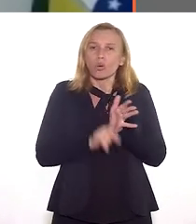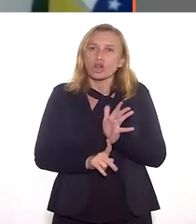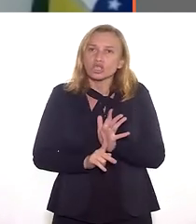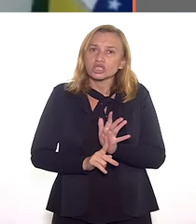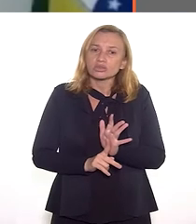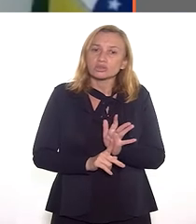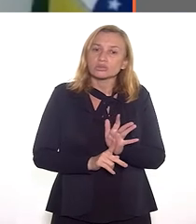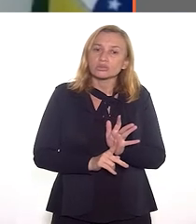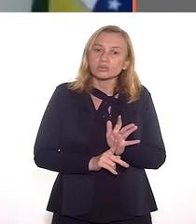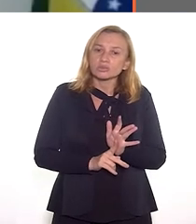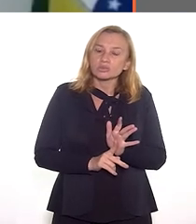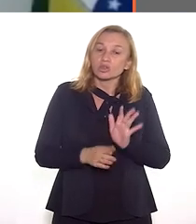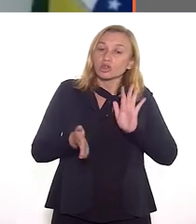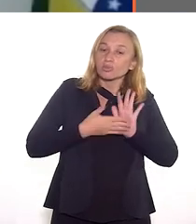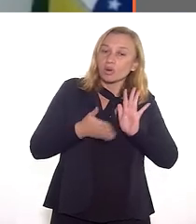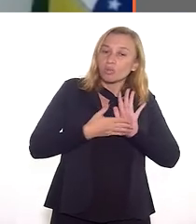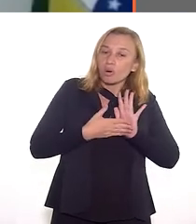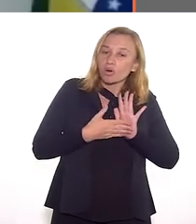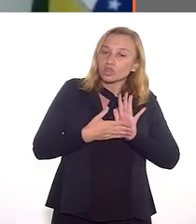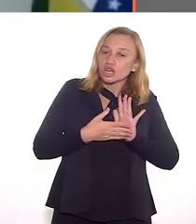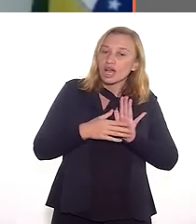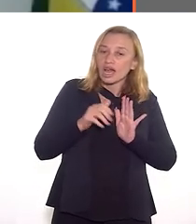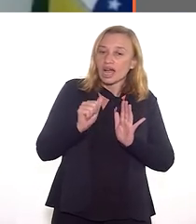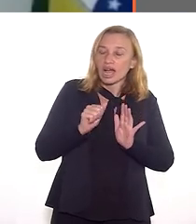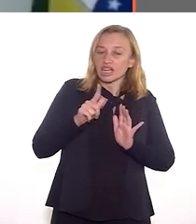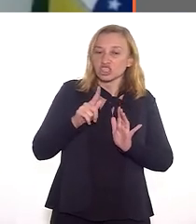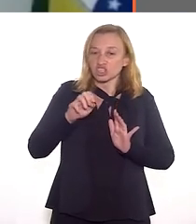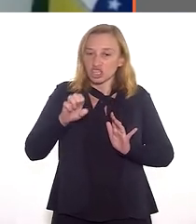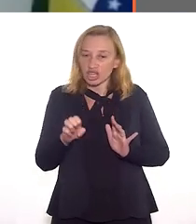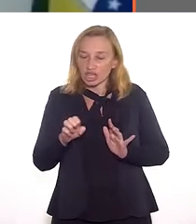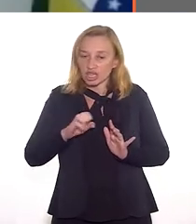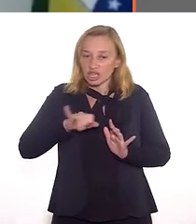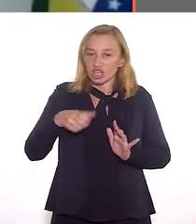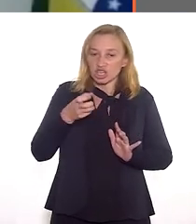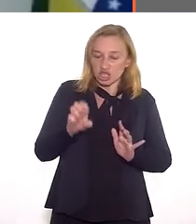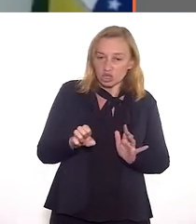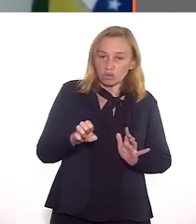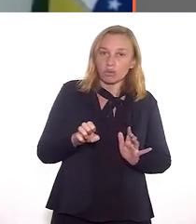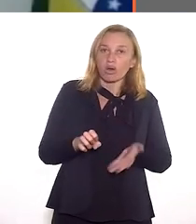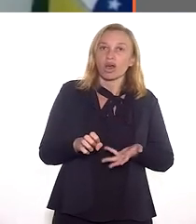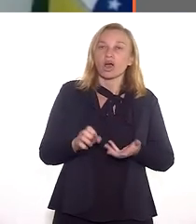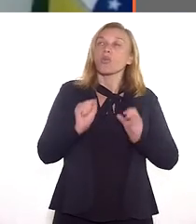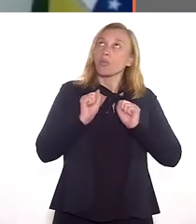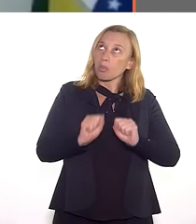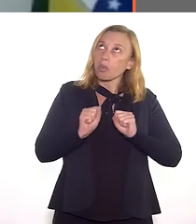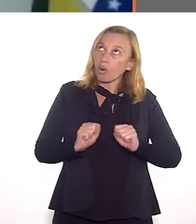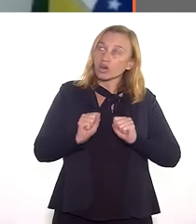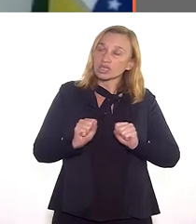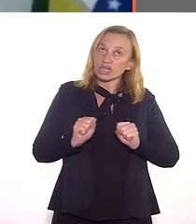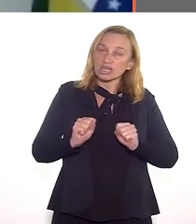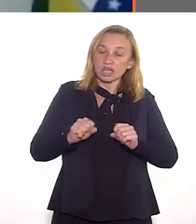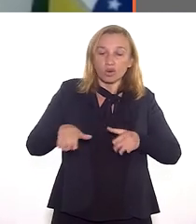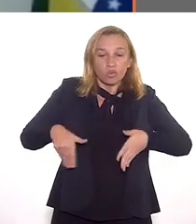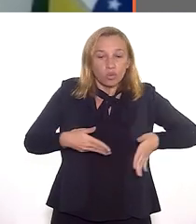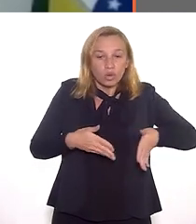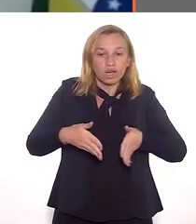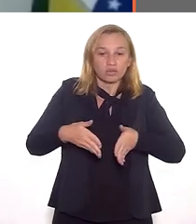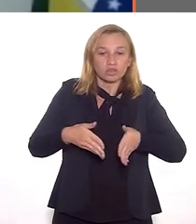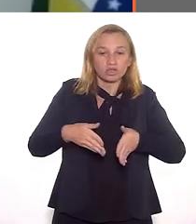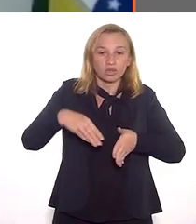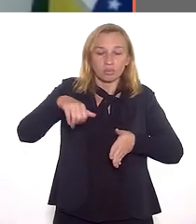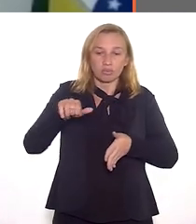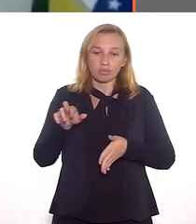respeitoso conosco, um projeto que propõe que a Ache Rio, que é a Agência de Fomento Estadual,